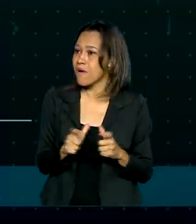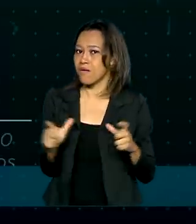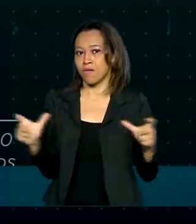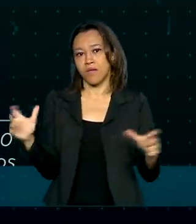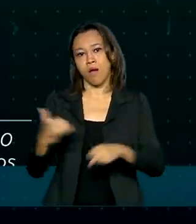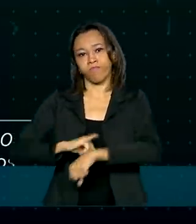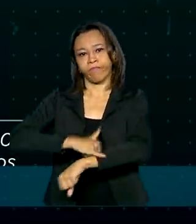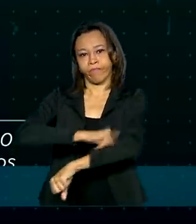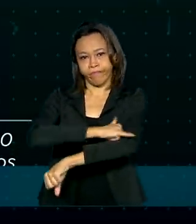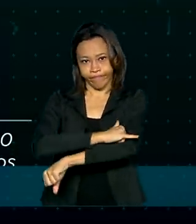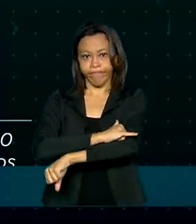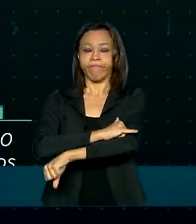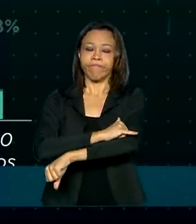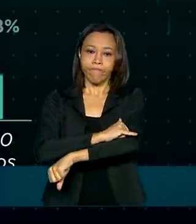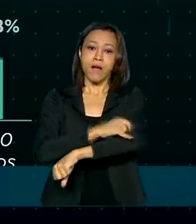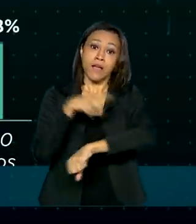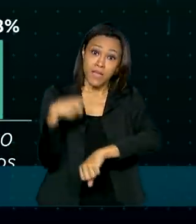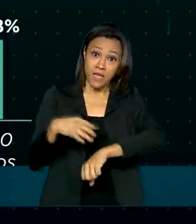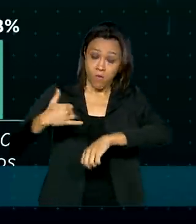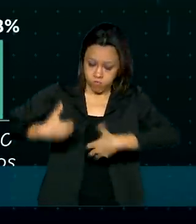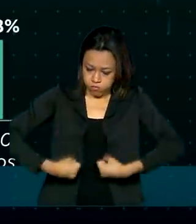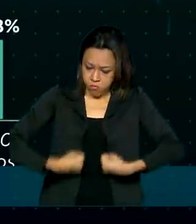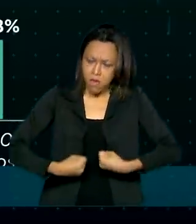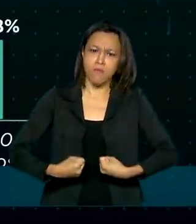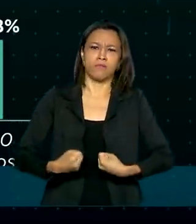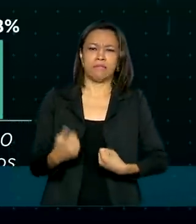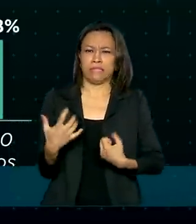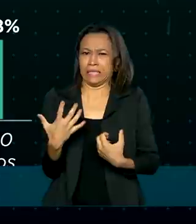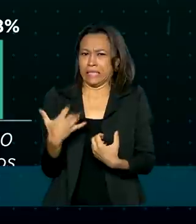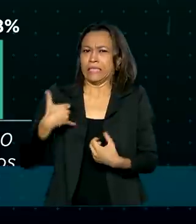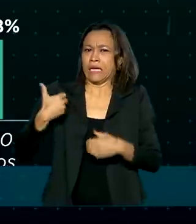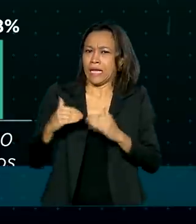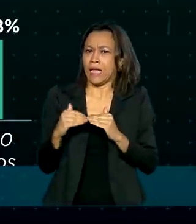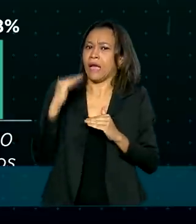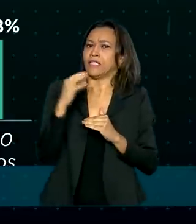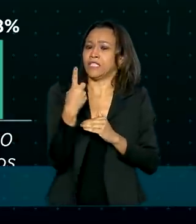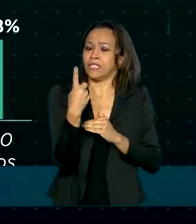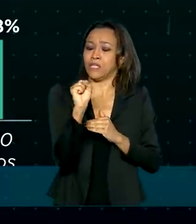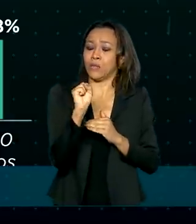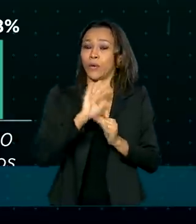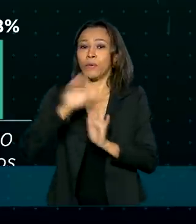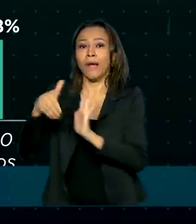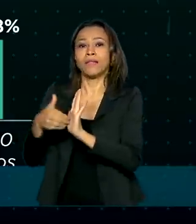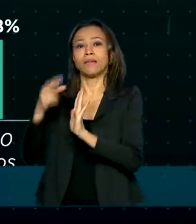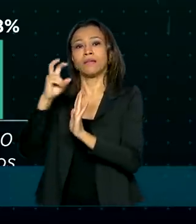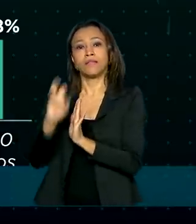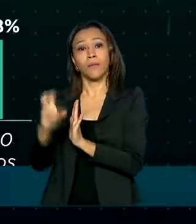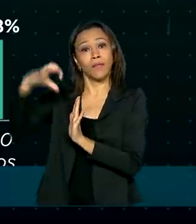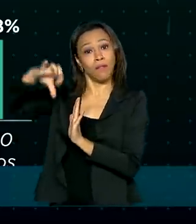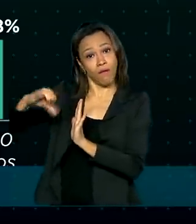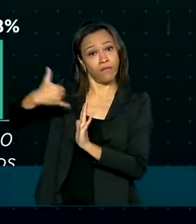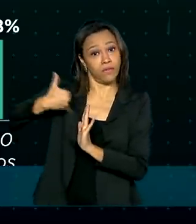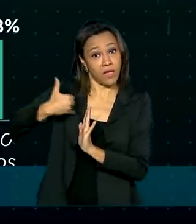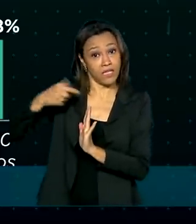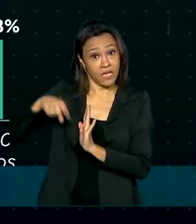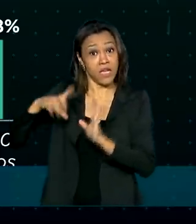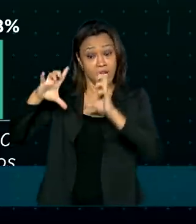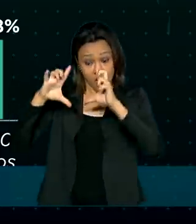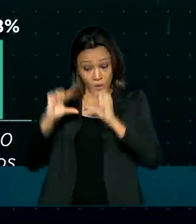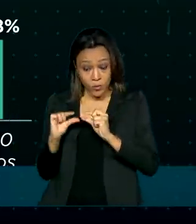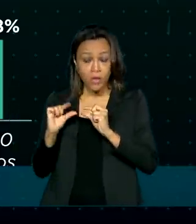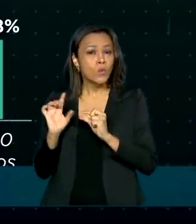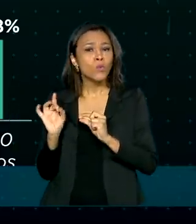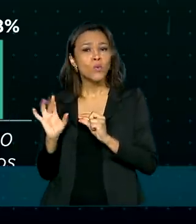obesos. E o problema do excesso de peso aumenta entre os 18 e os 59 anos de idade. Uma redução só é